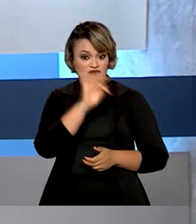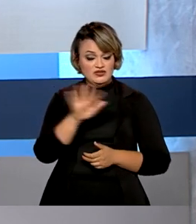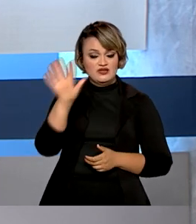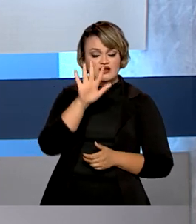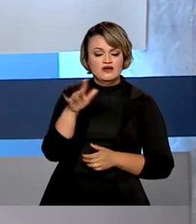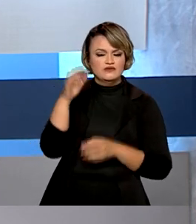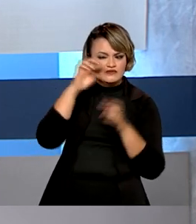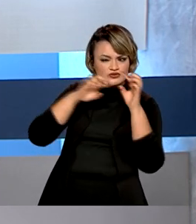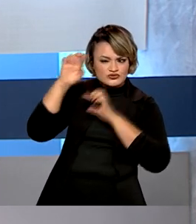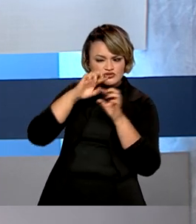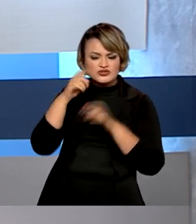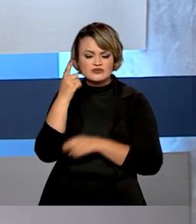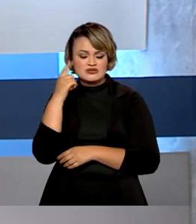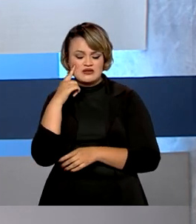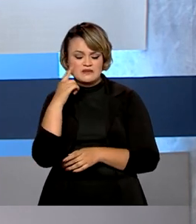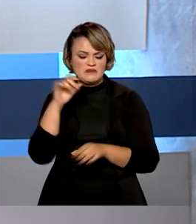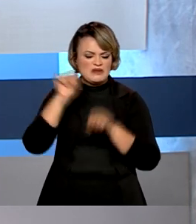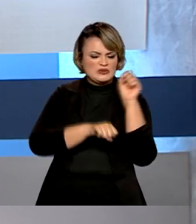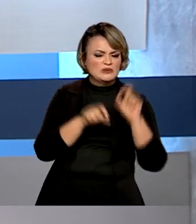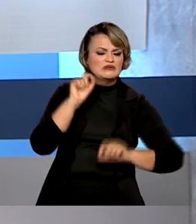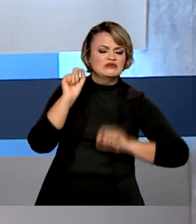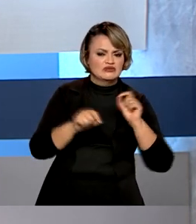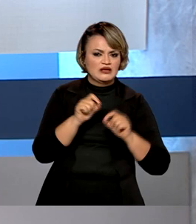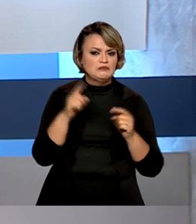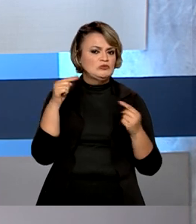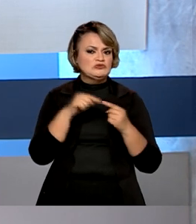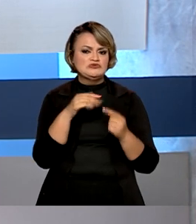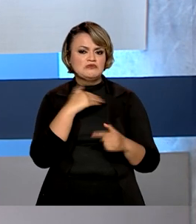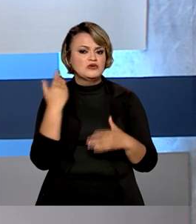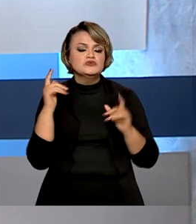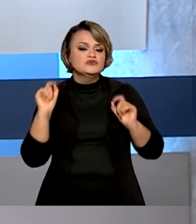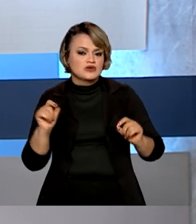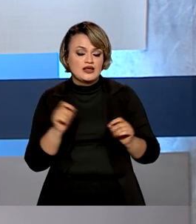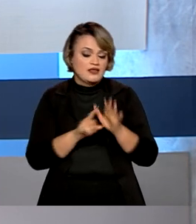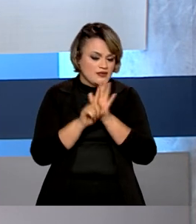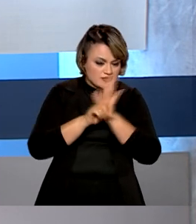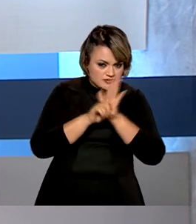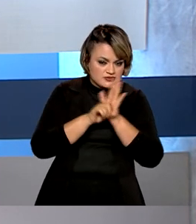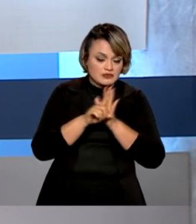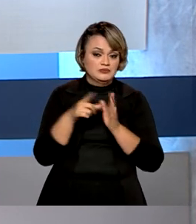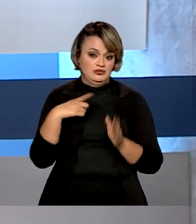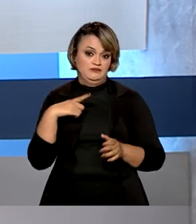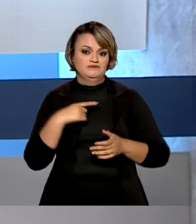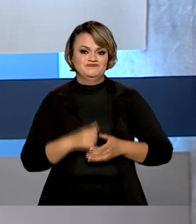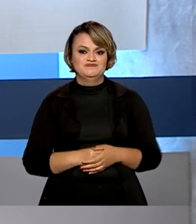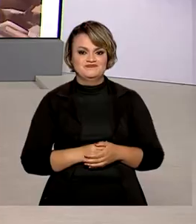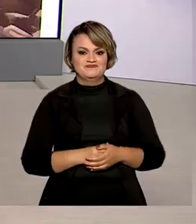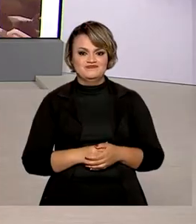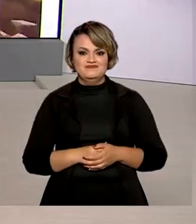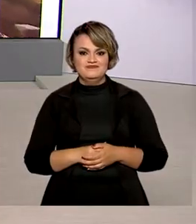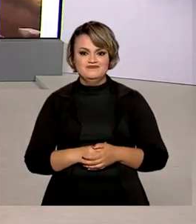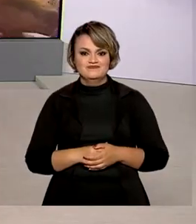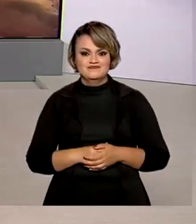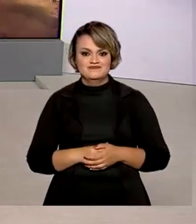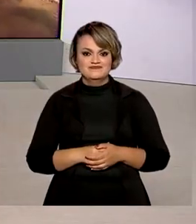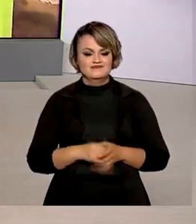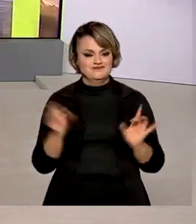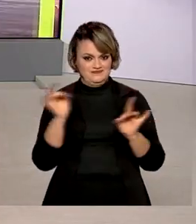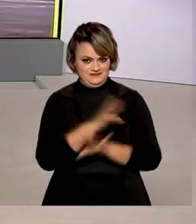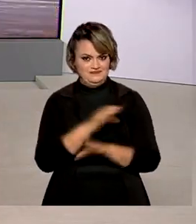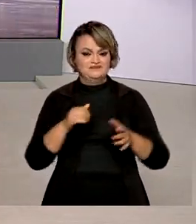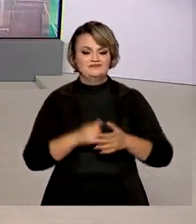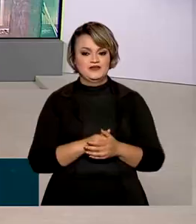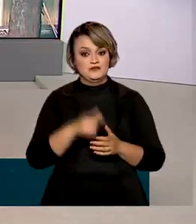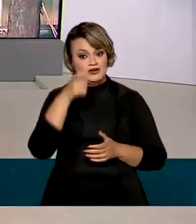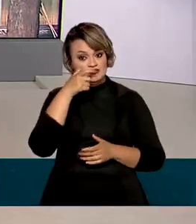investigação para identificar os autores e a causa das mortes. Exames periciais estão sendo realizados. E a gente fica